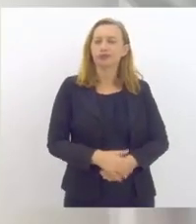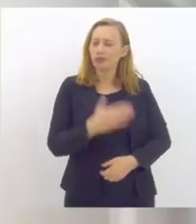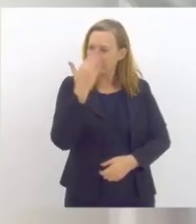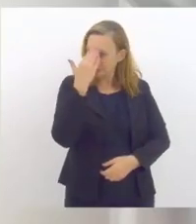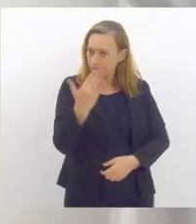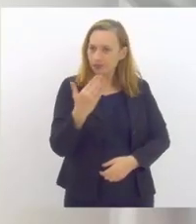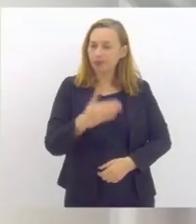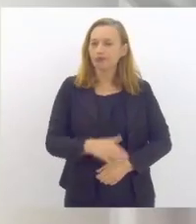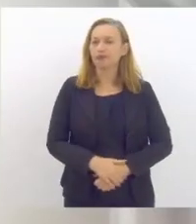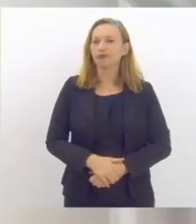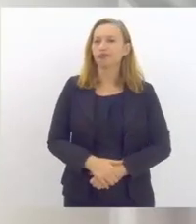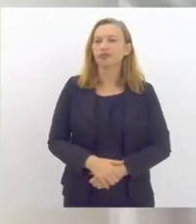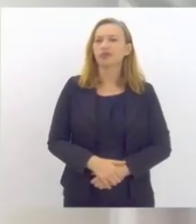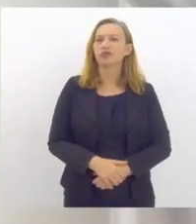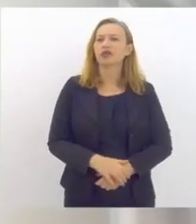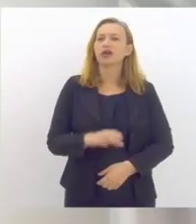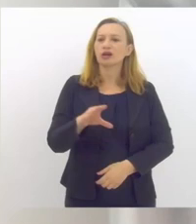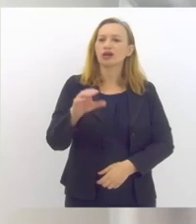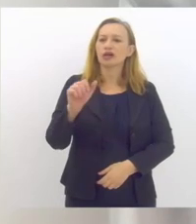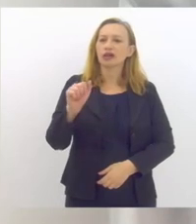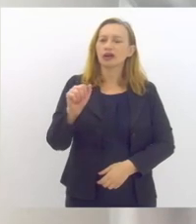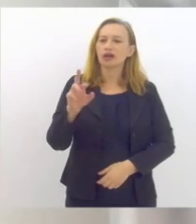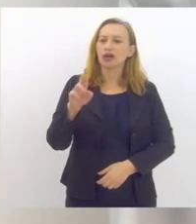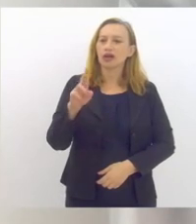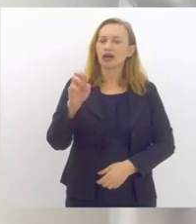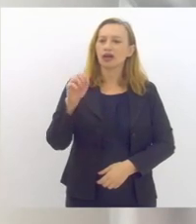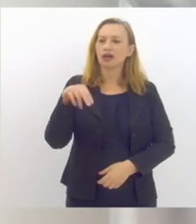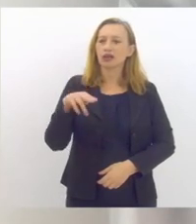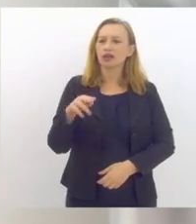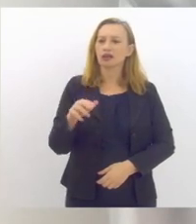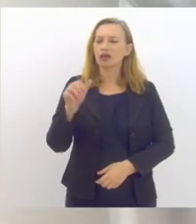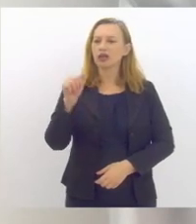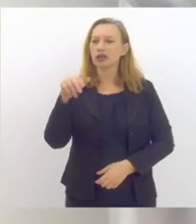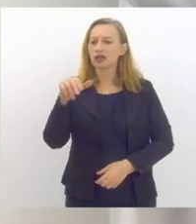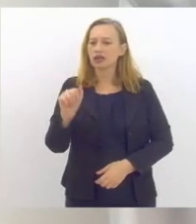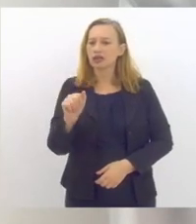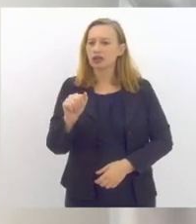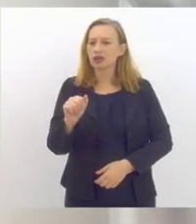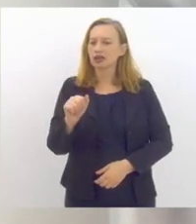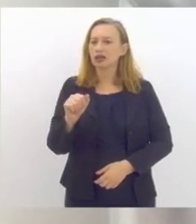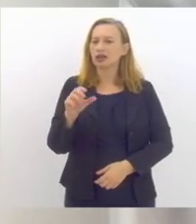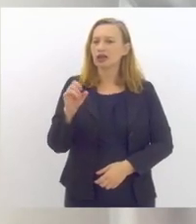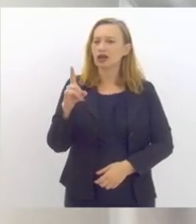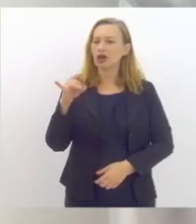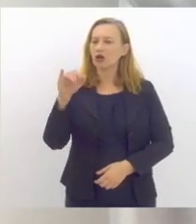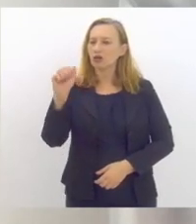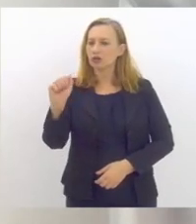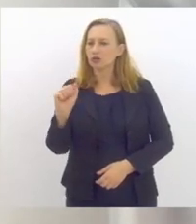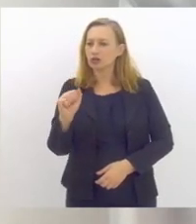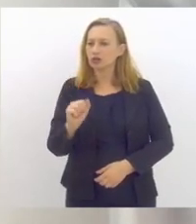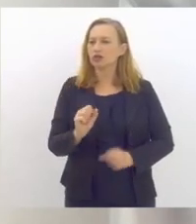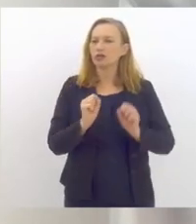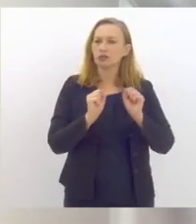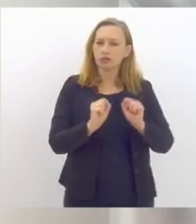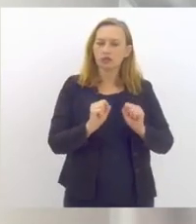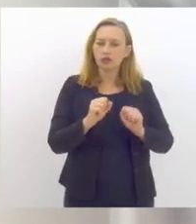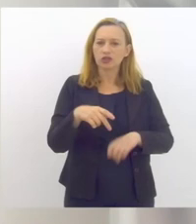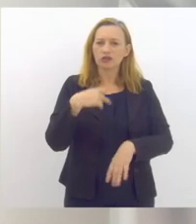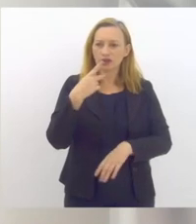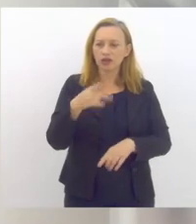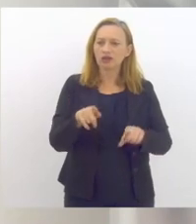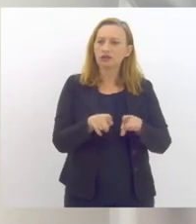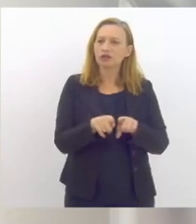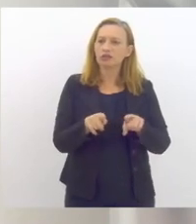Obrigado. Karen, passa a palavra então para a Ana Cláudia Tavares para que possa complementar.